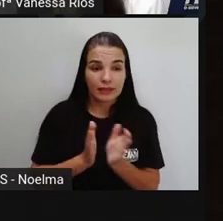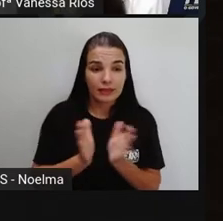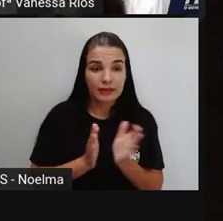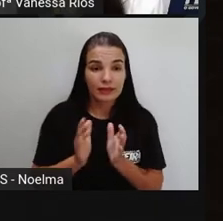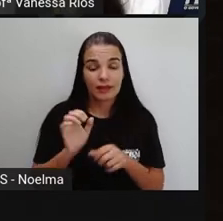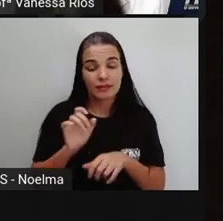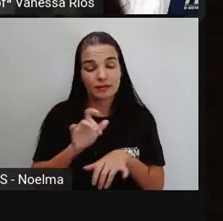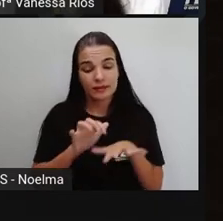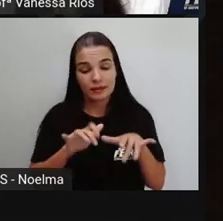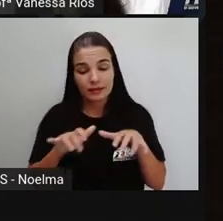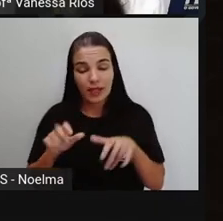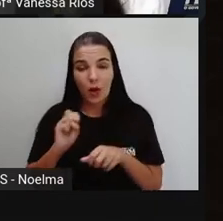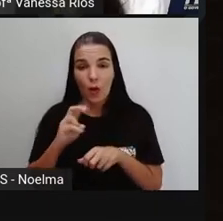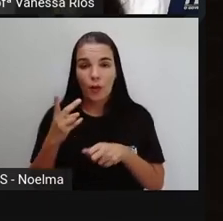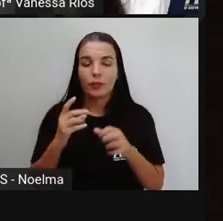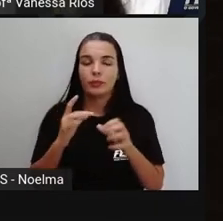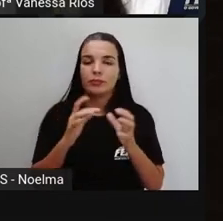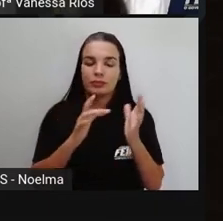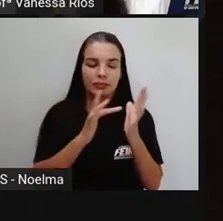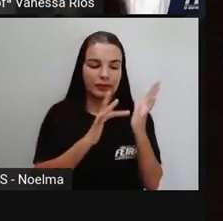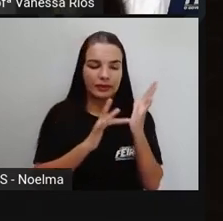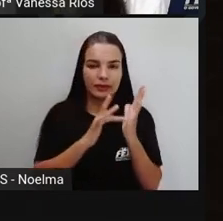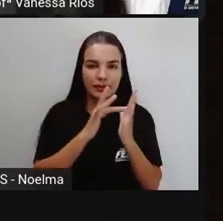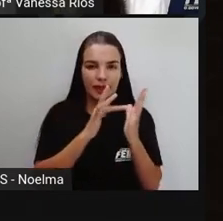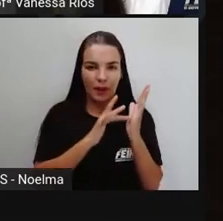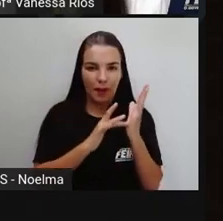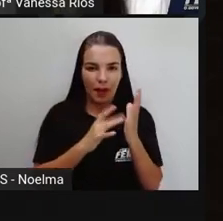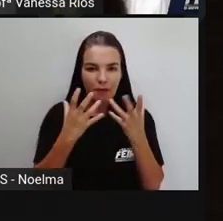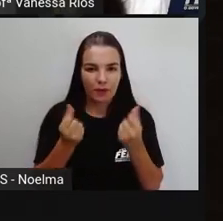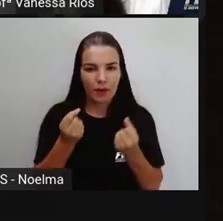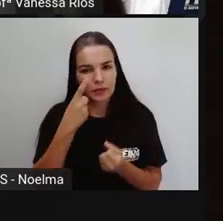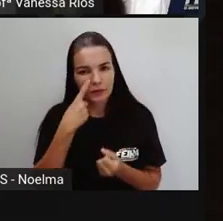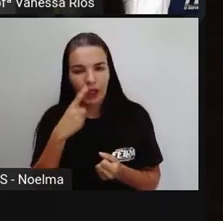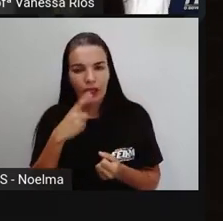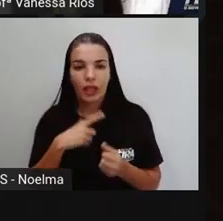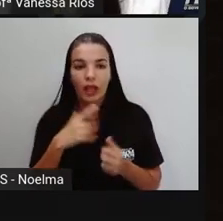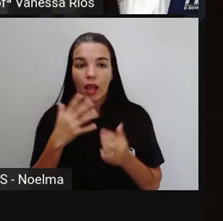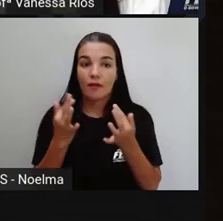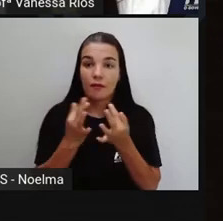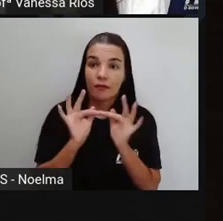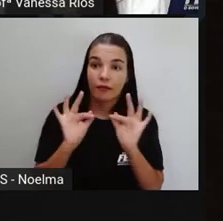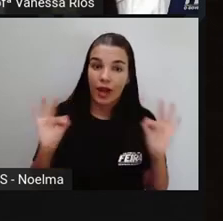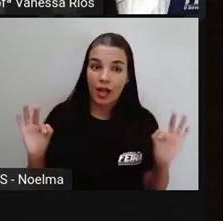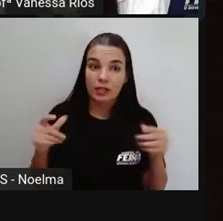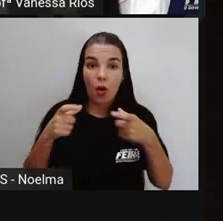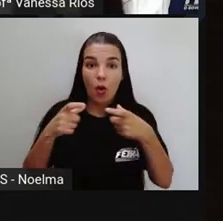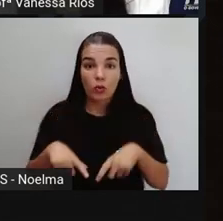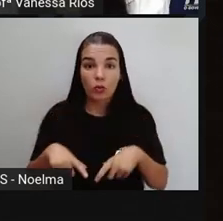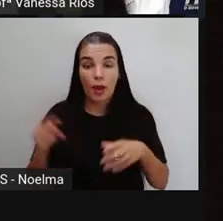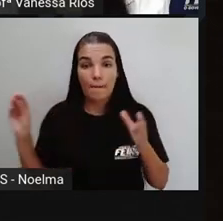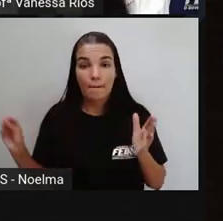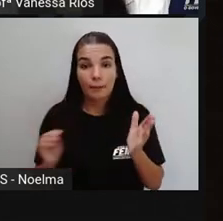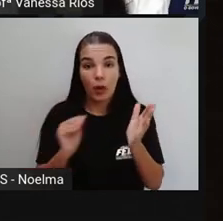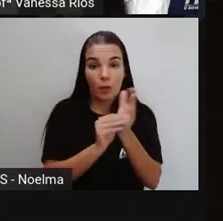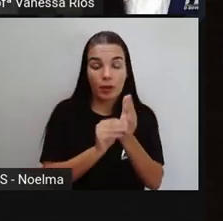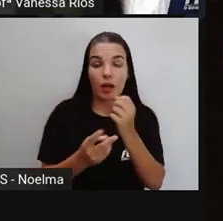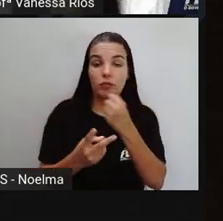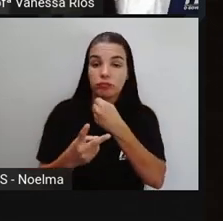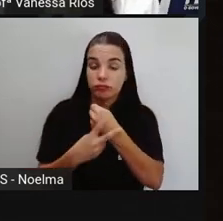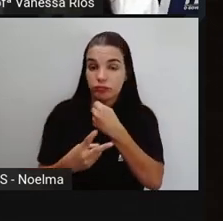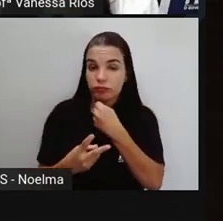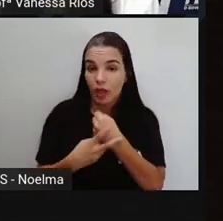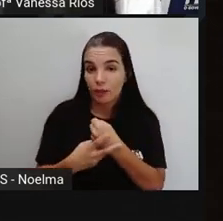do ão ão ão. Palavra ausente. Então, vão existir frases onde nós precisaremos completar com verbos